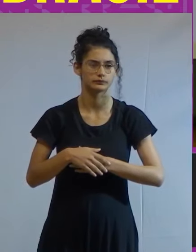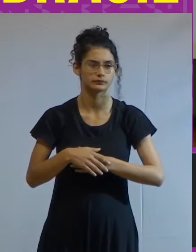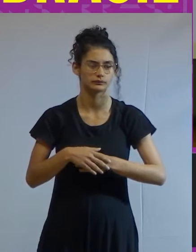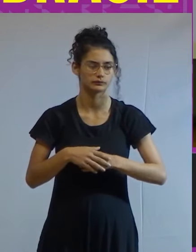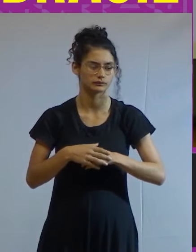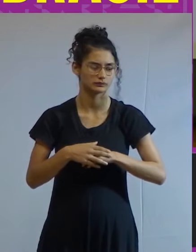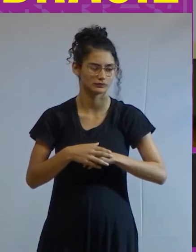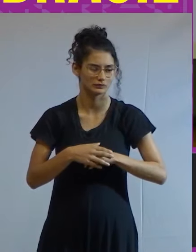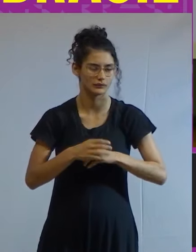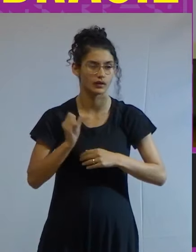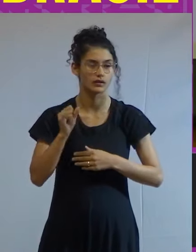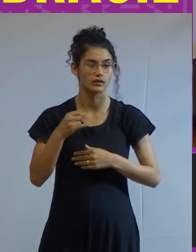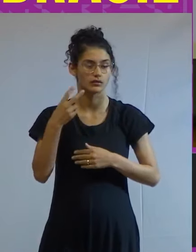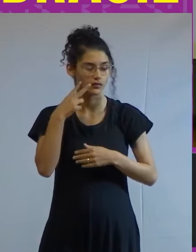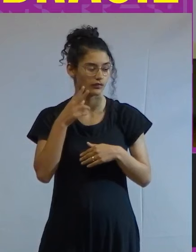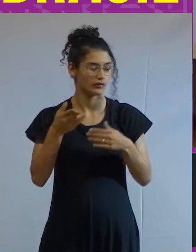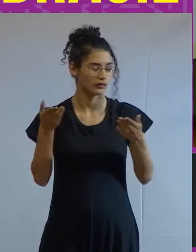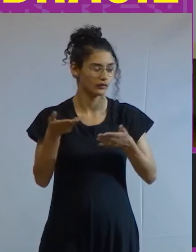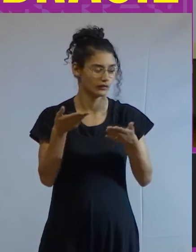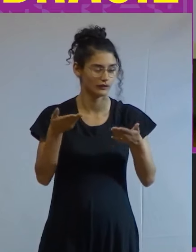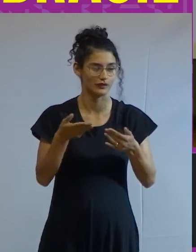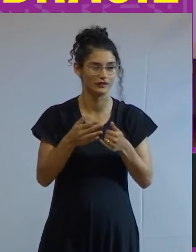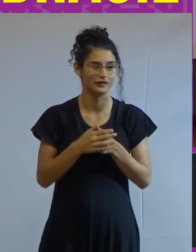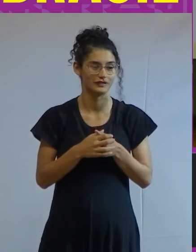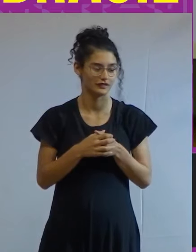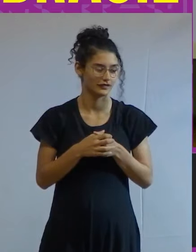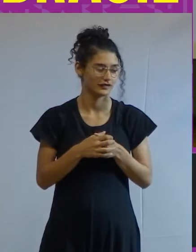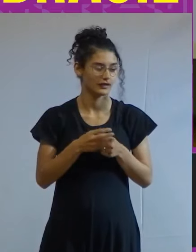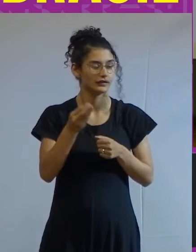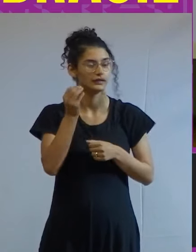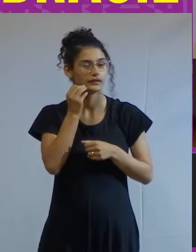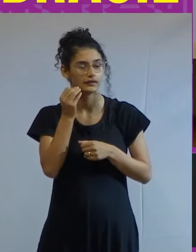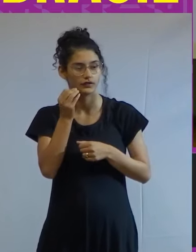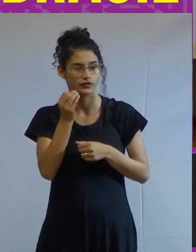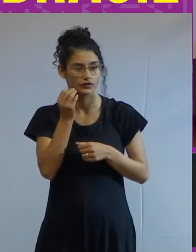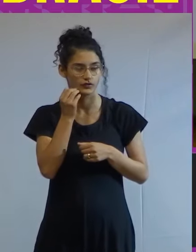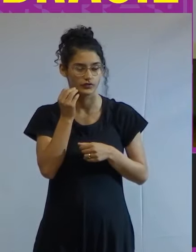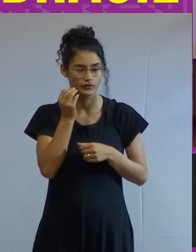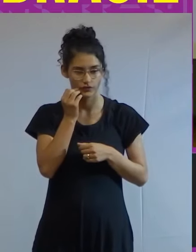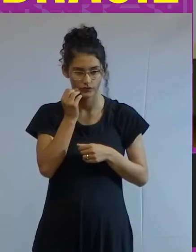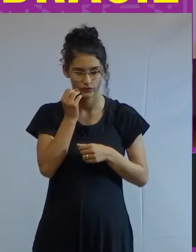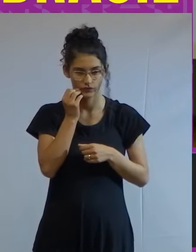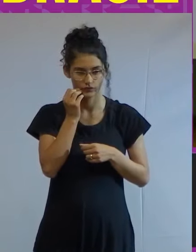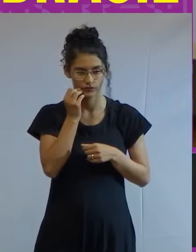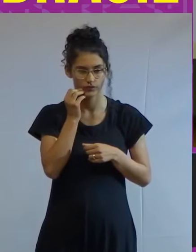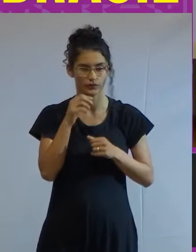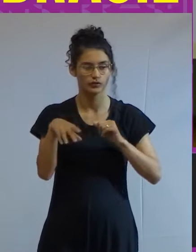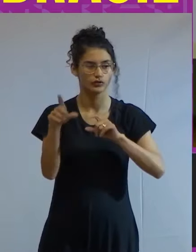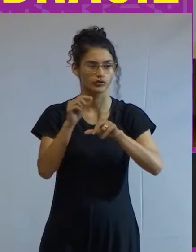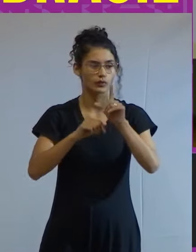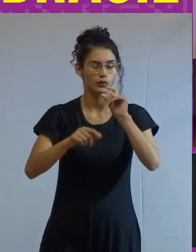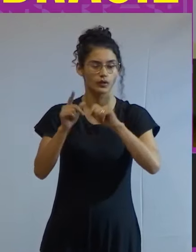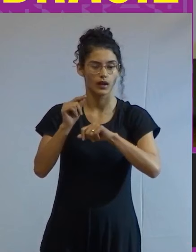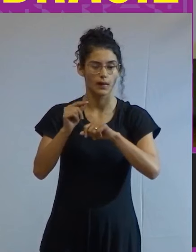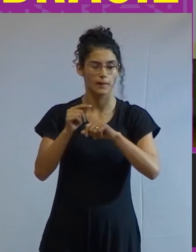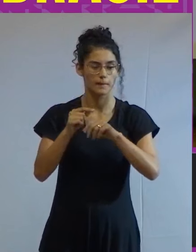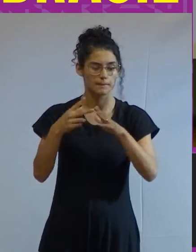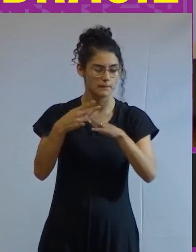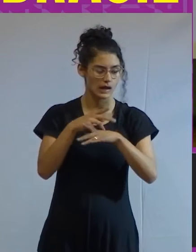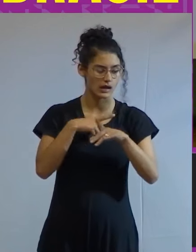se a gente for olhar para a tentativa de tomar de hackear partidos